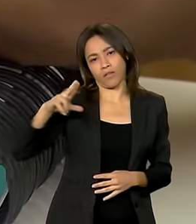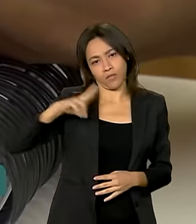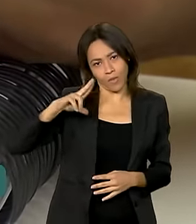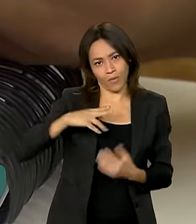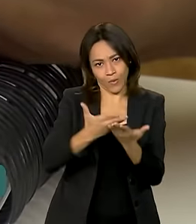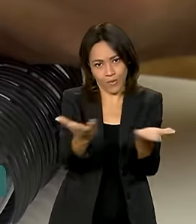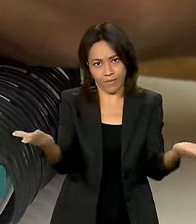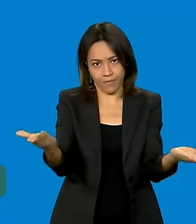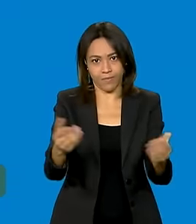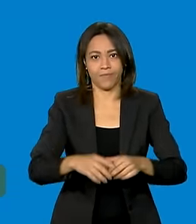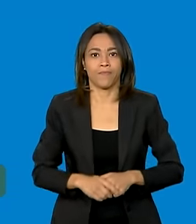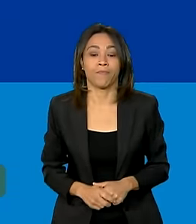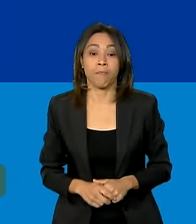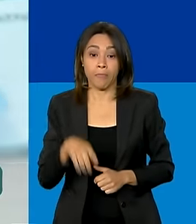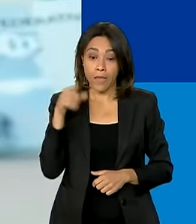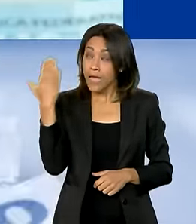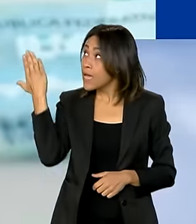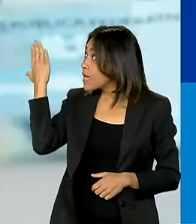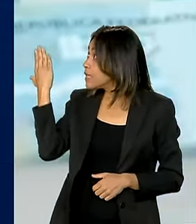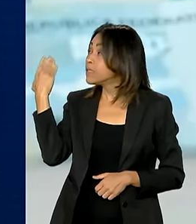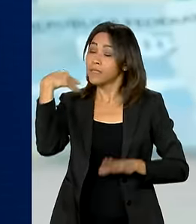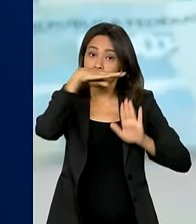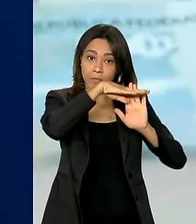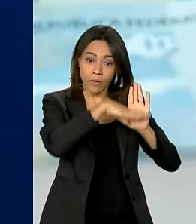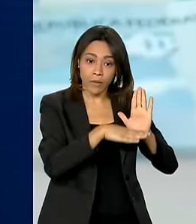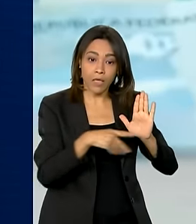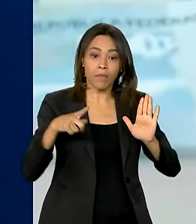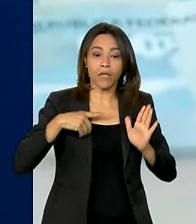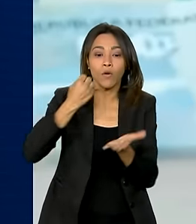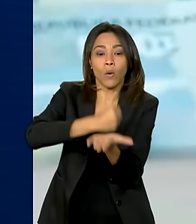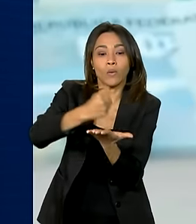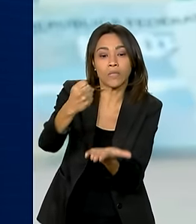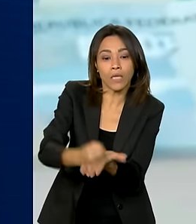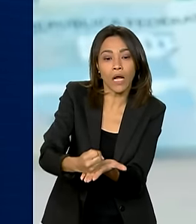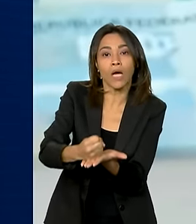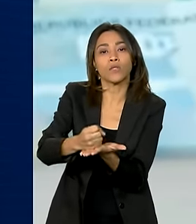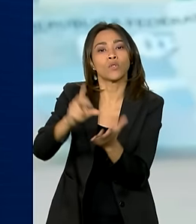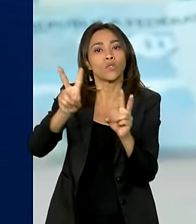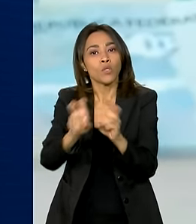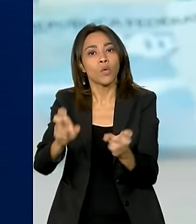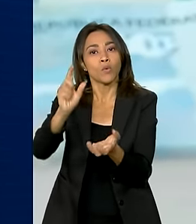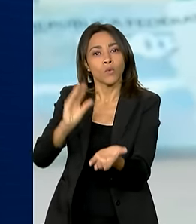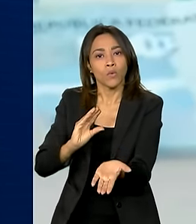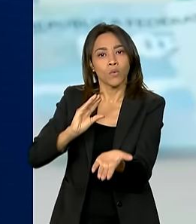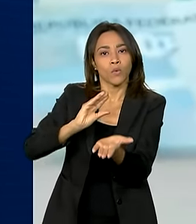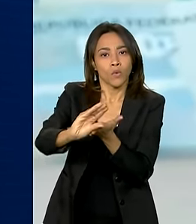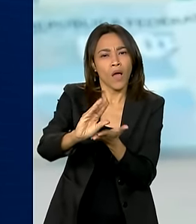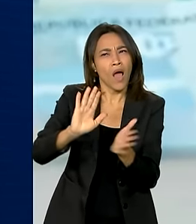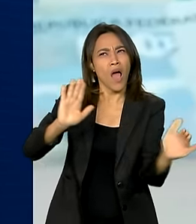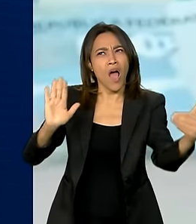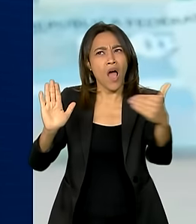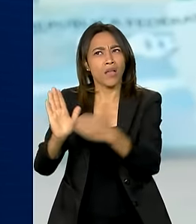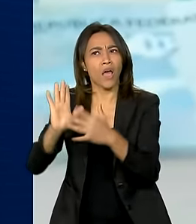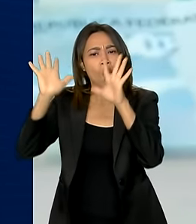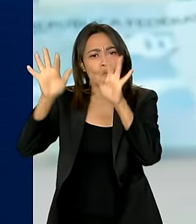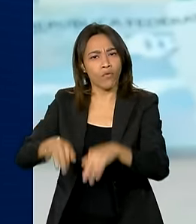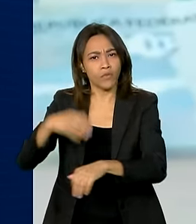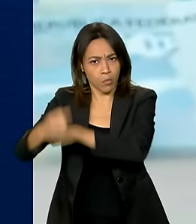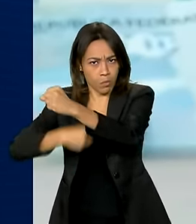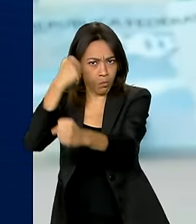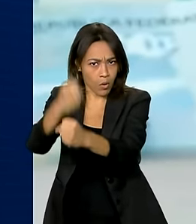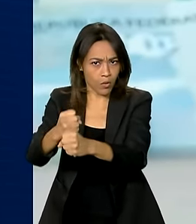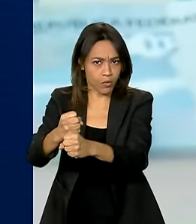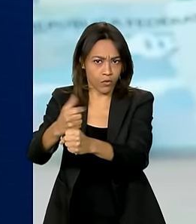particulares. O Desenrola FIES incluiu os contratos de financiamento fechados até o fim do ano de 2017.